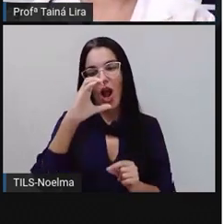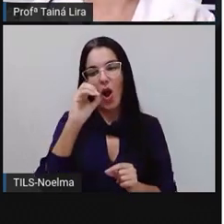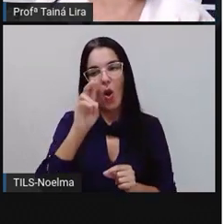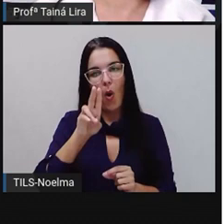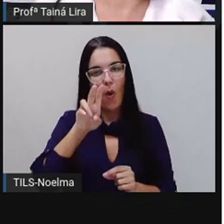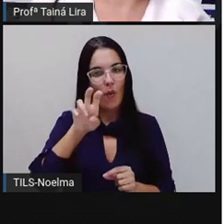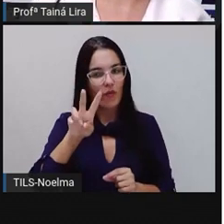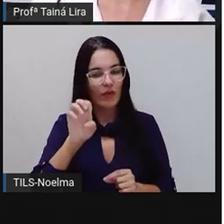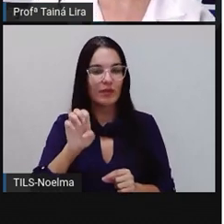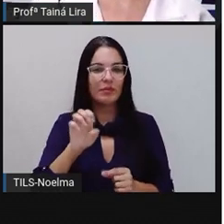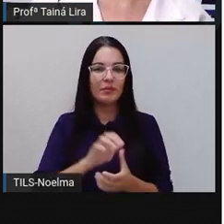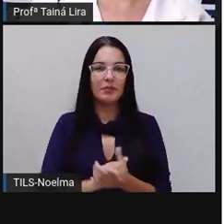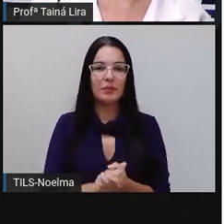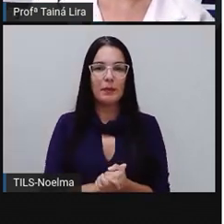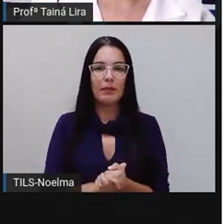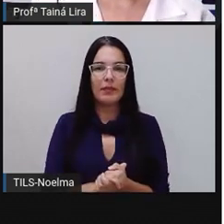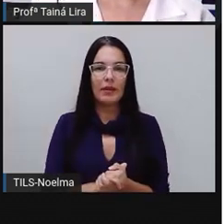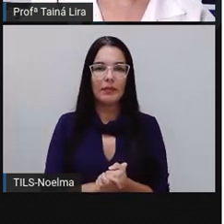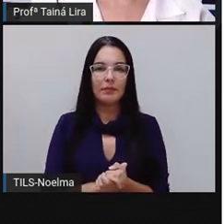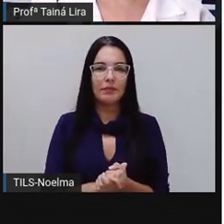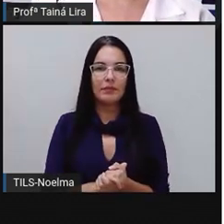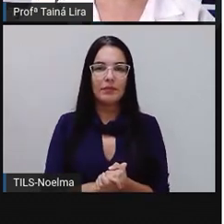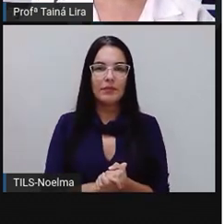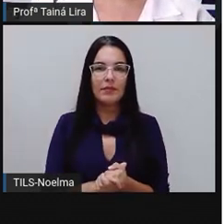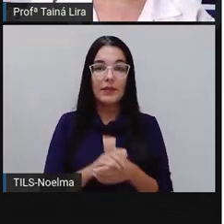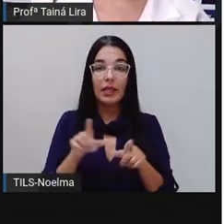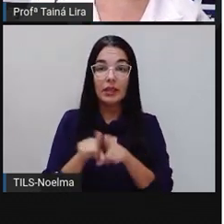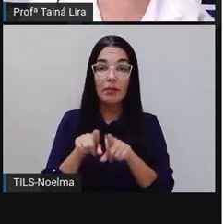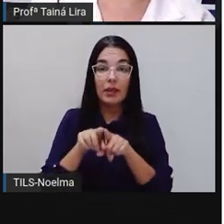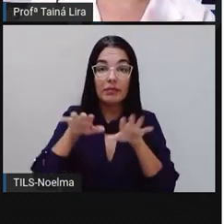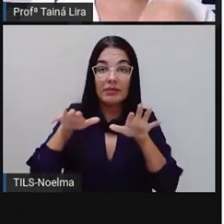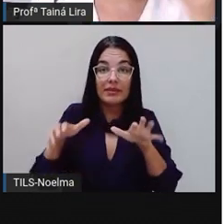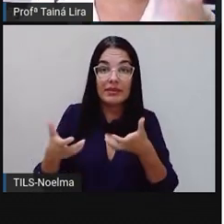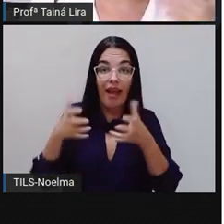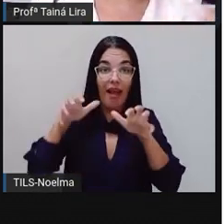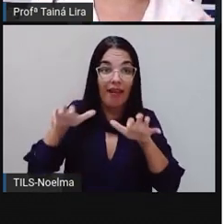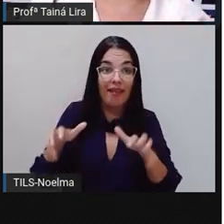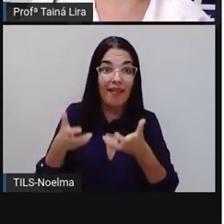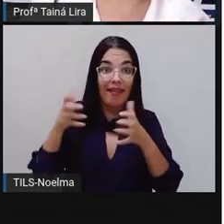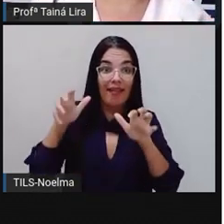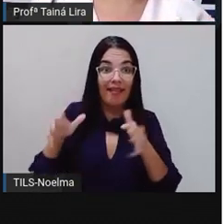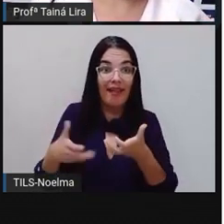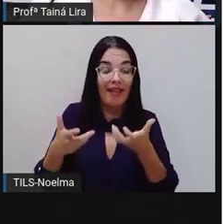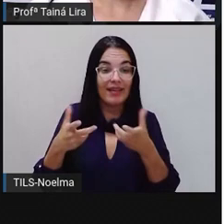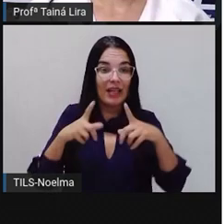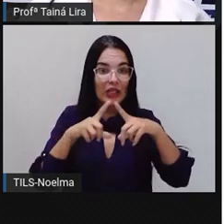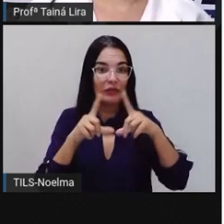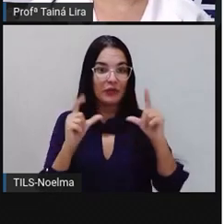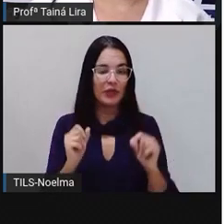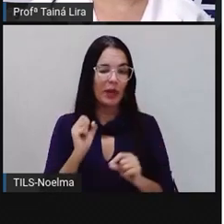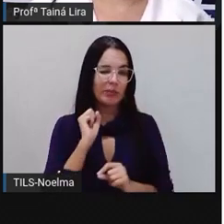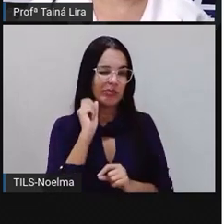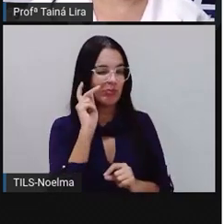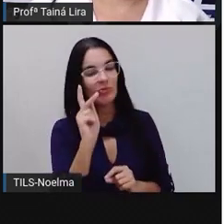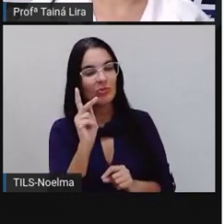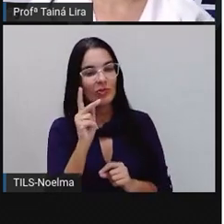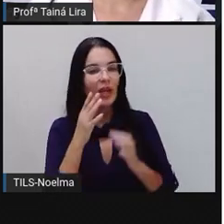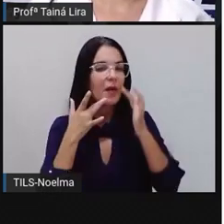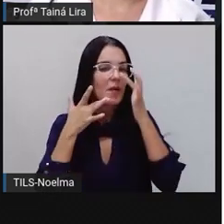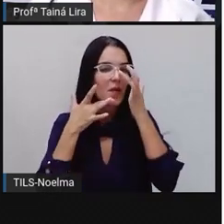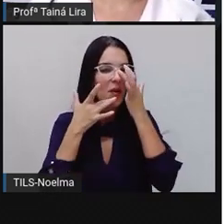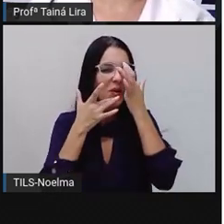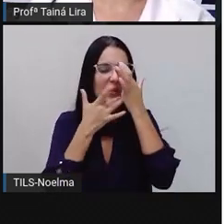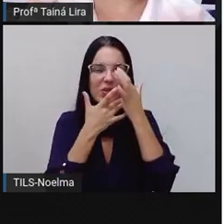provei junto com vocês. E aqui uma salada, né, uma salada de folhas, tá bom? Uma saladinha aí